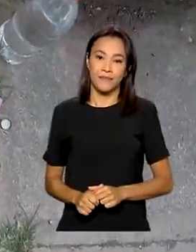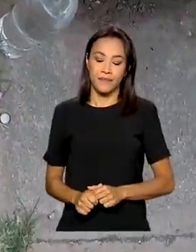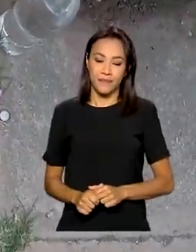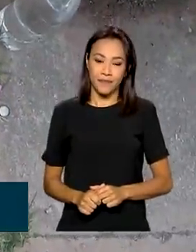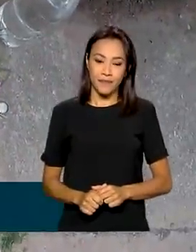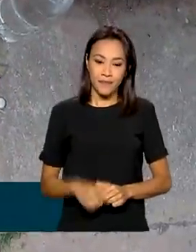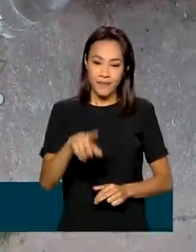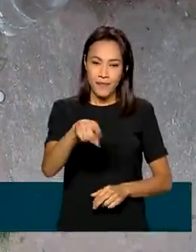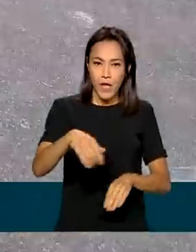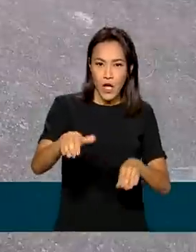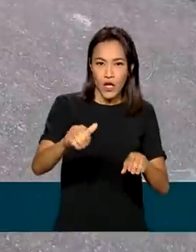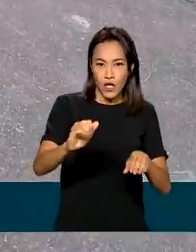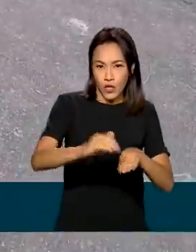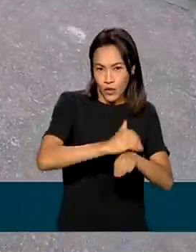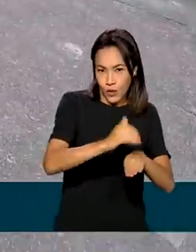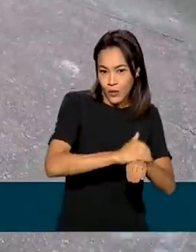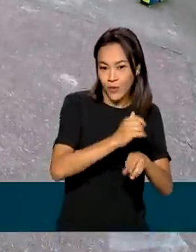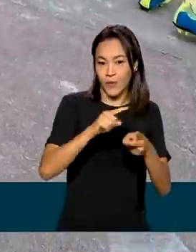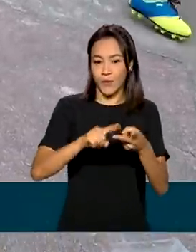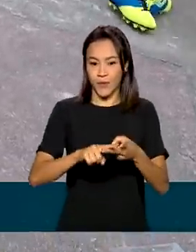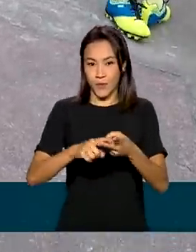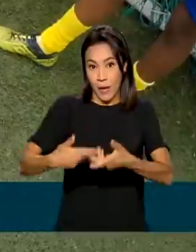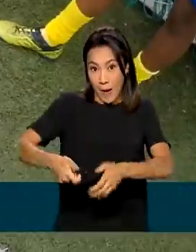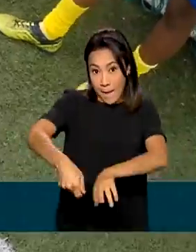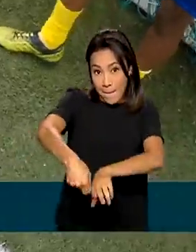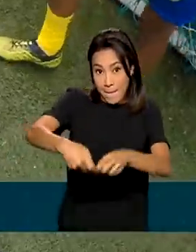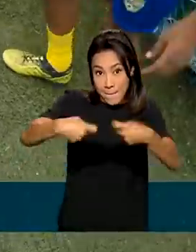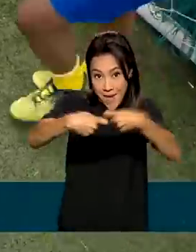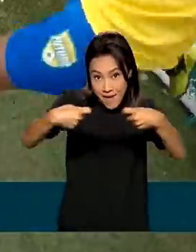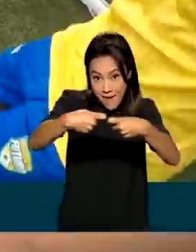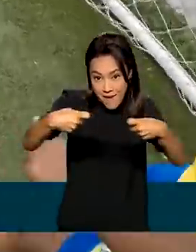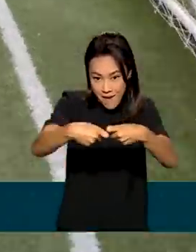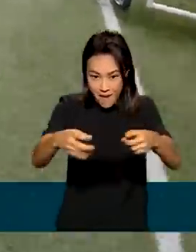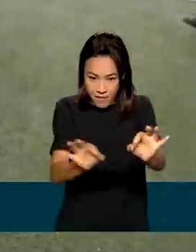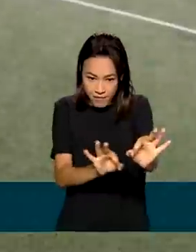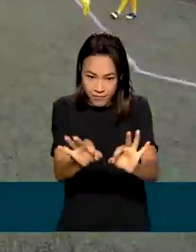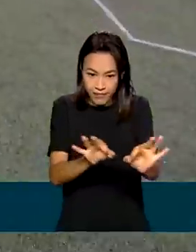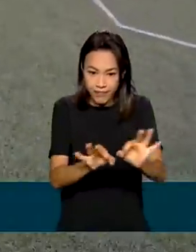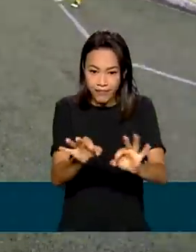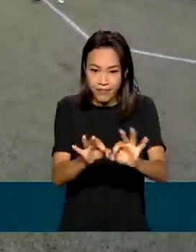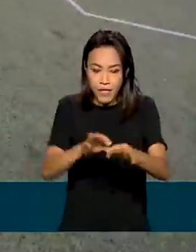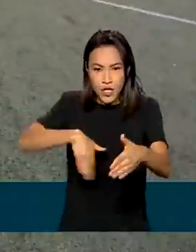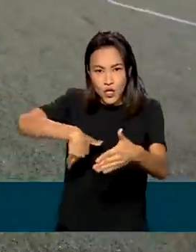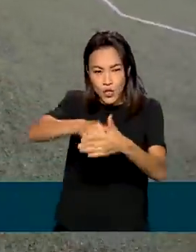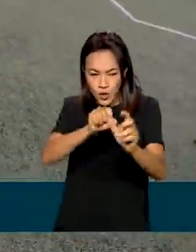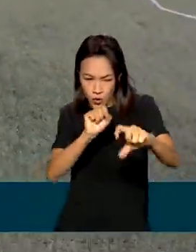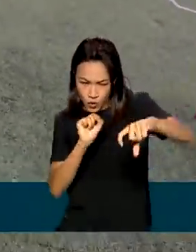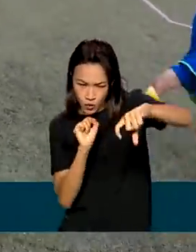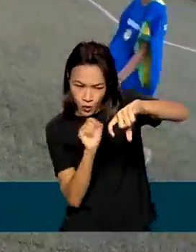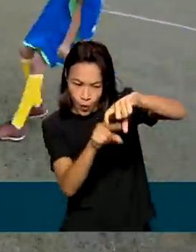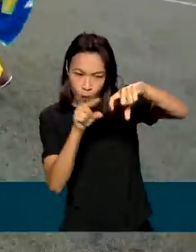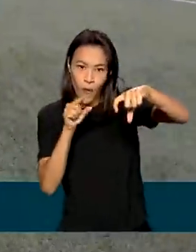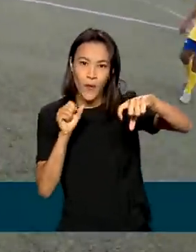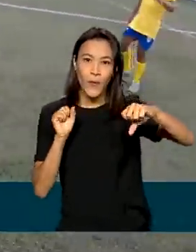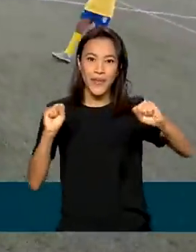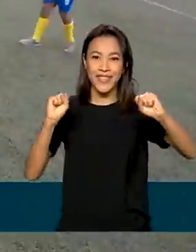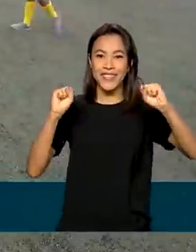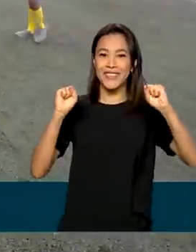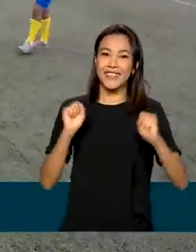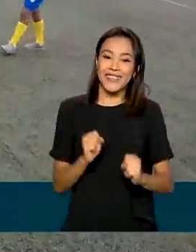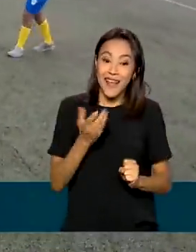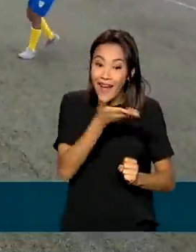Calça chuteira, sobe o meião, ajeita, cruza, chuta para o gol e corre para o abraço.